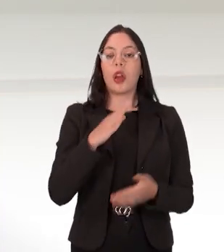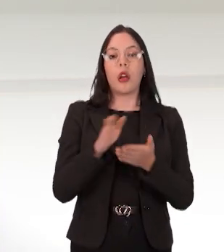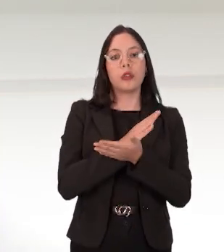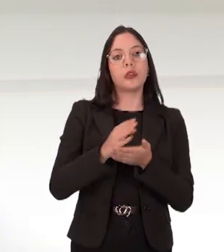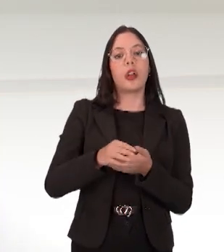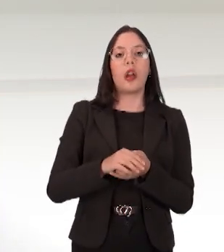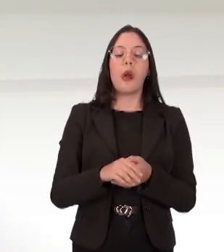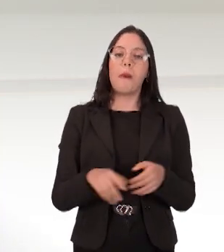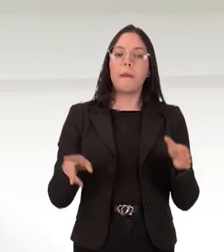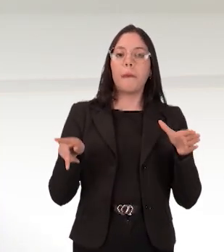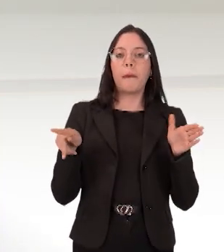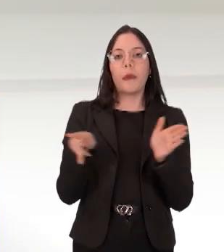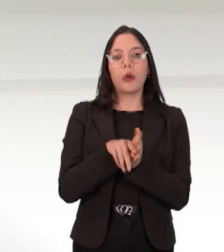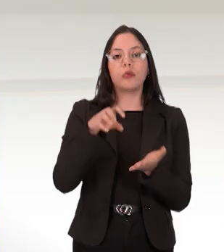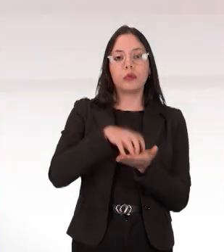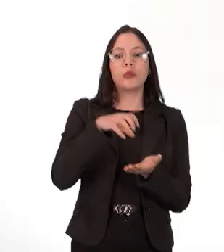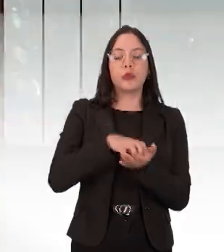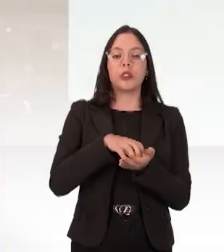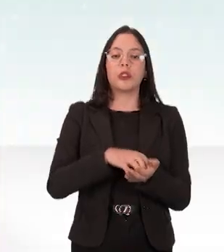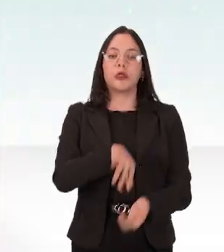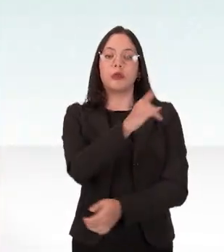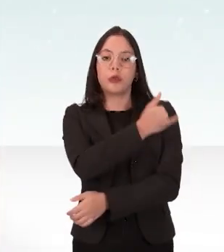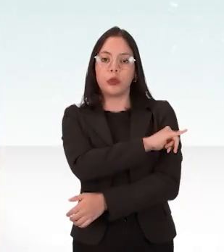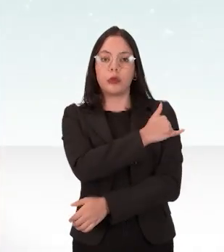unidade do MPF no Rio de Janeiro.